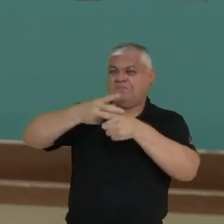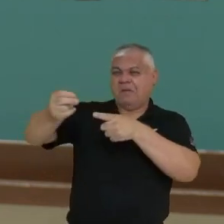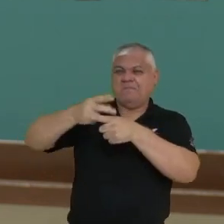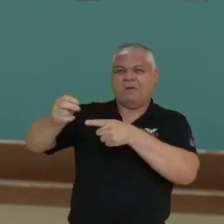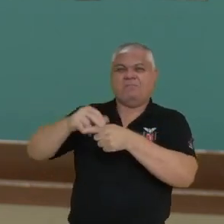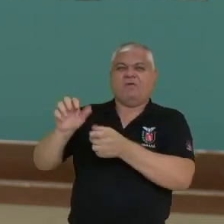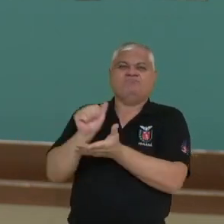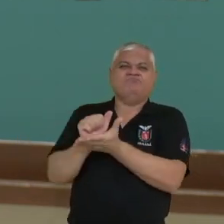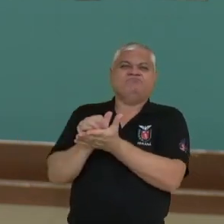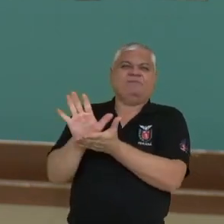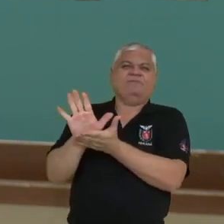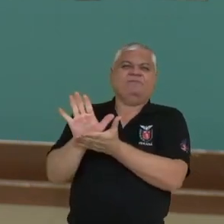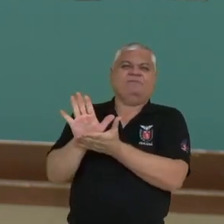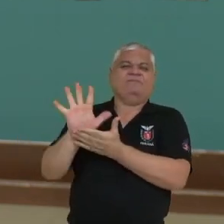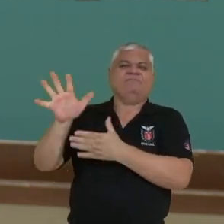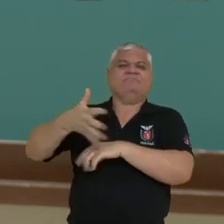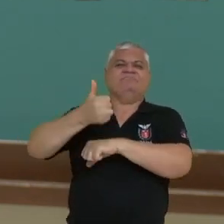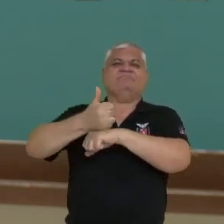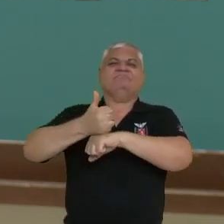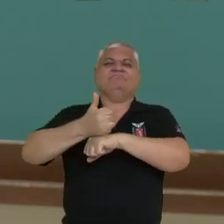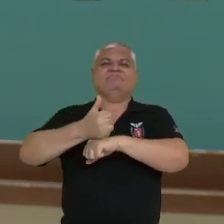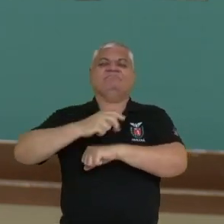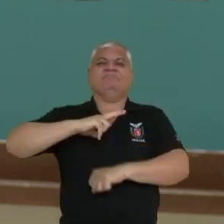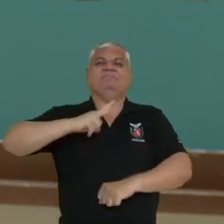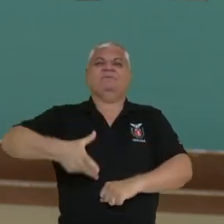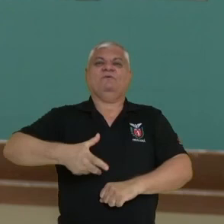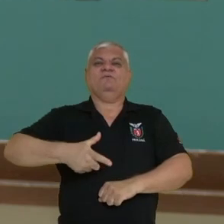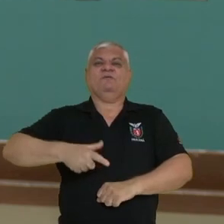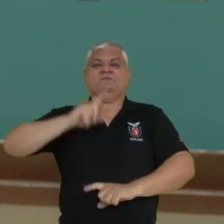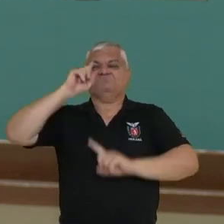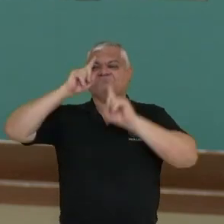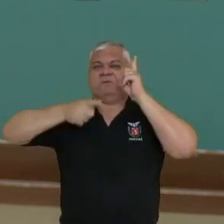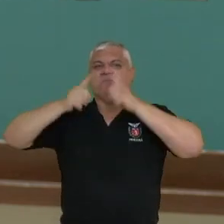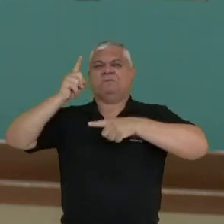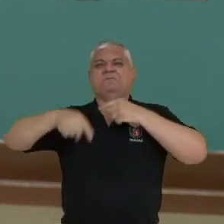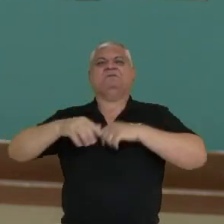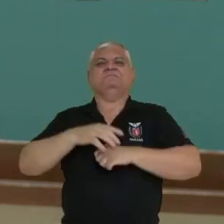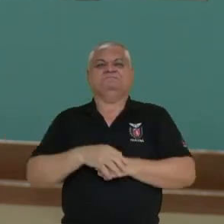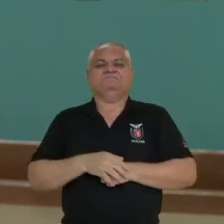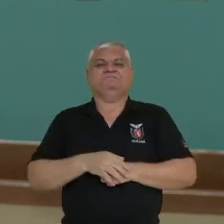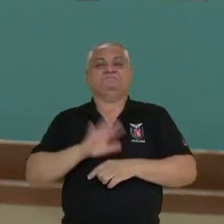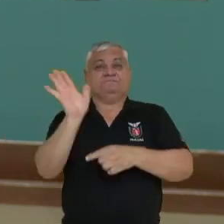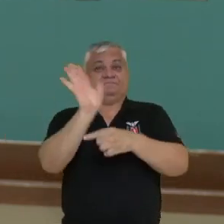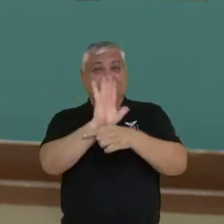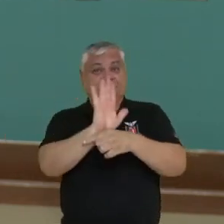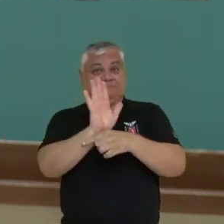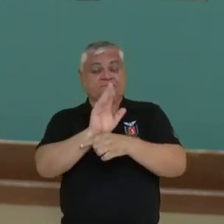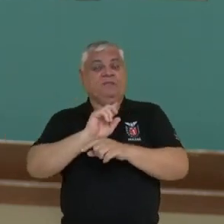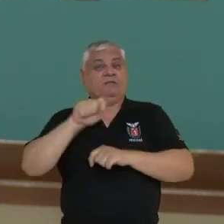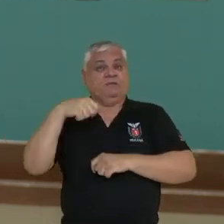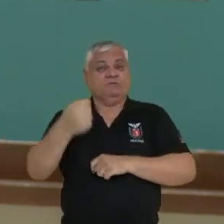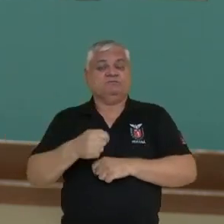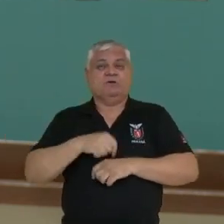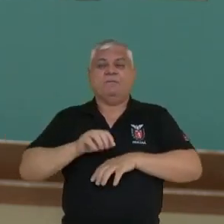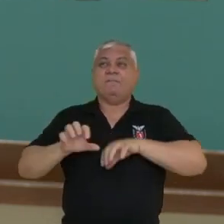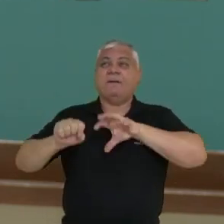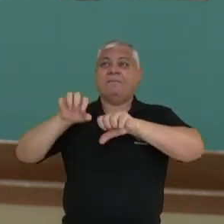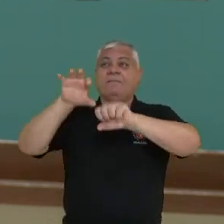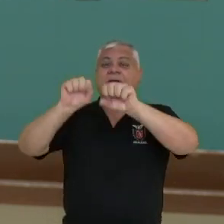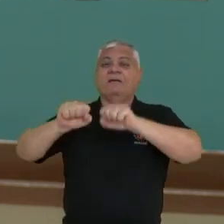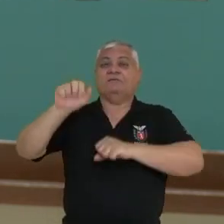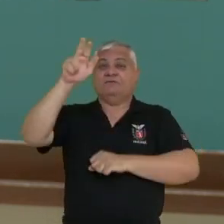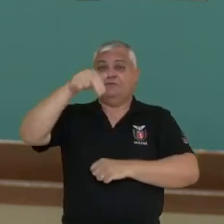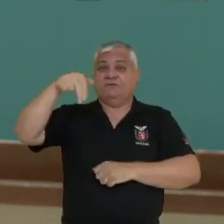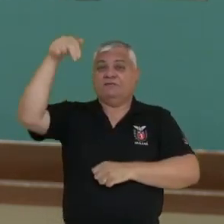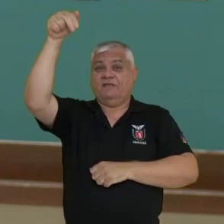portugueses continuam com a posse e o desenvolvimento da atividade nessas áreas. Nesse vídeo nós falamos sobre a ocupação territorial